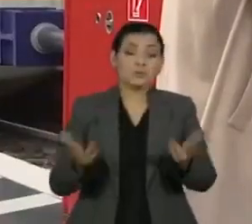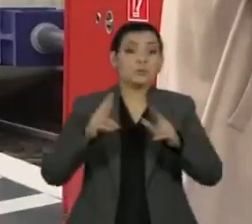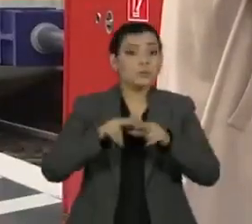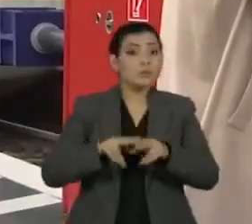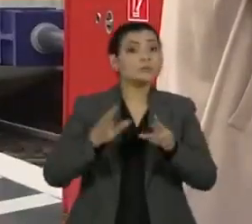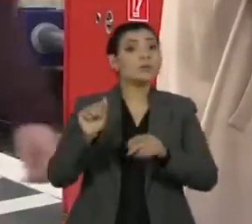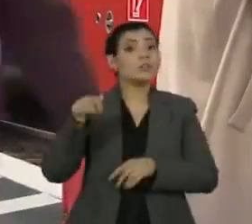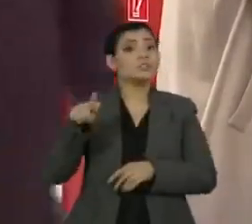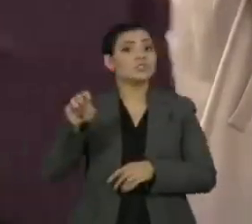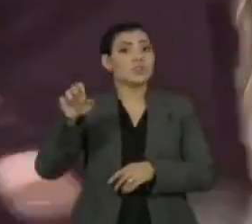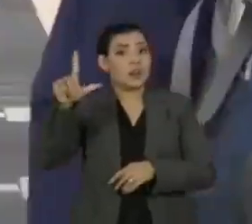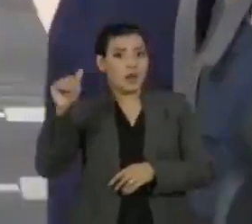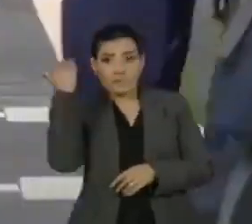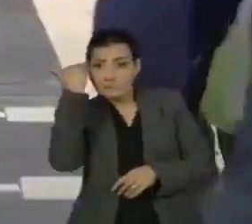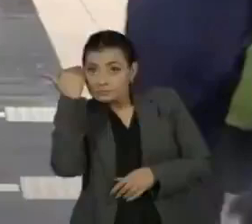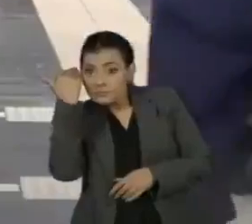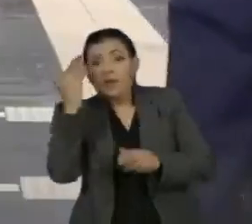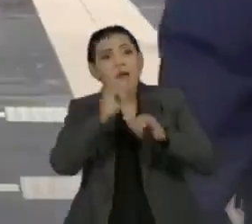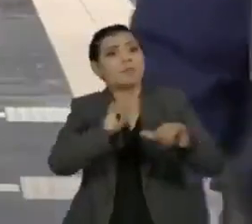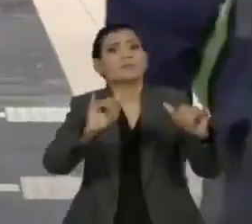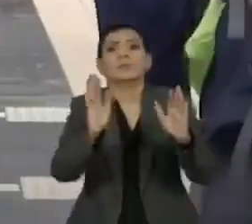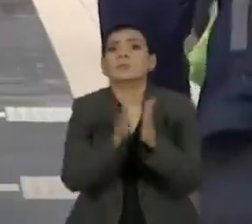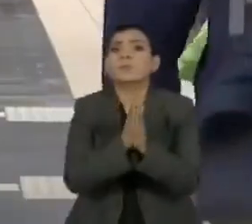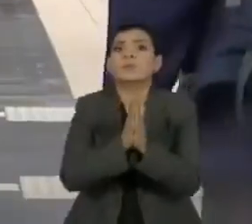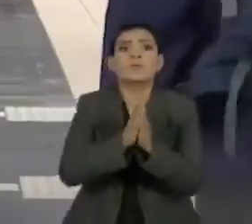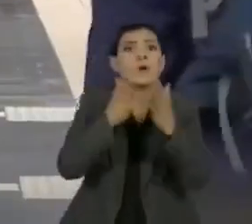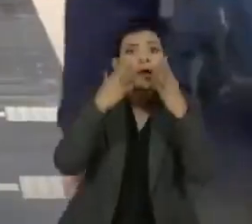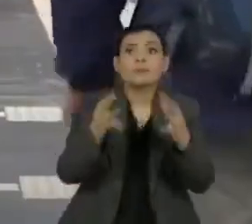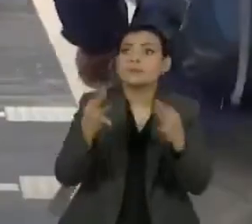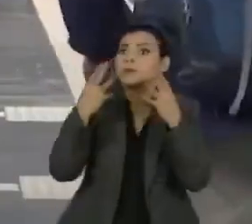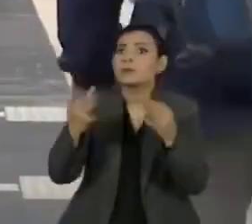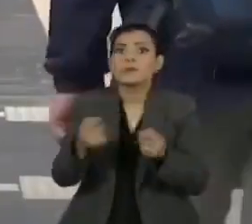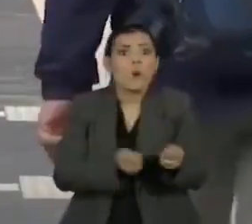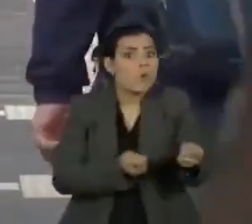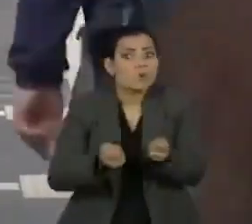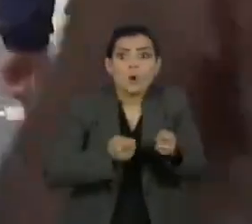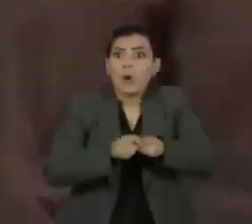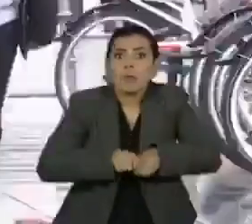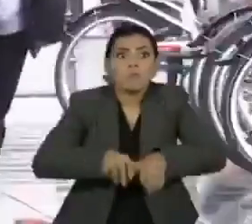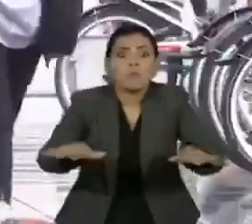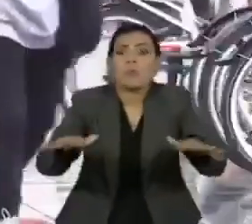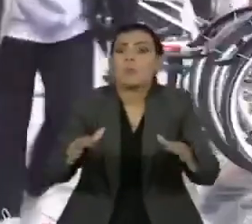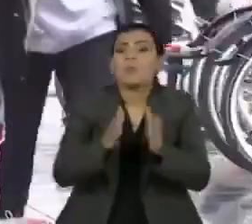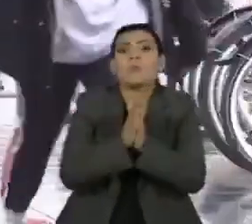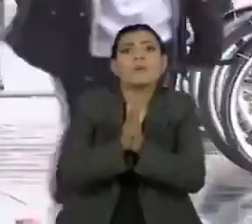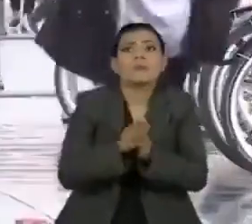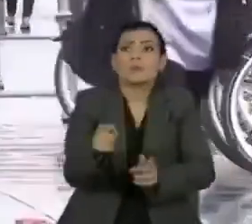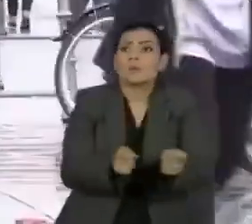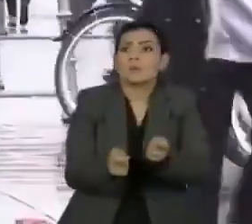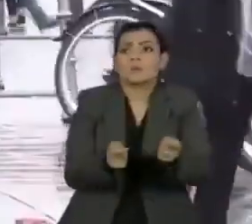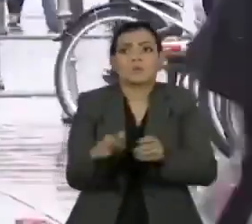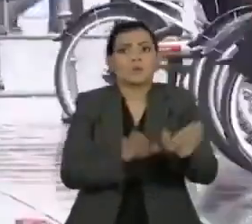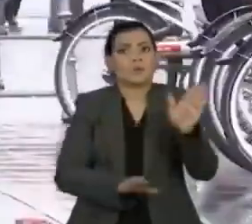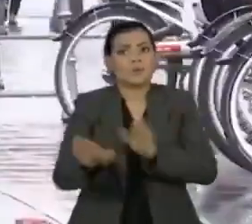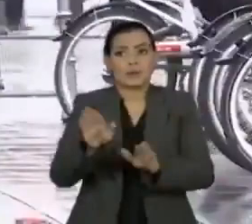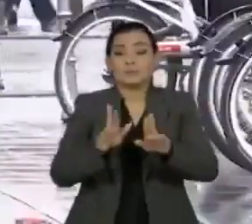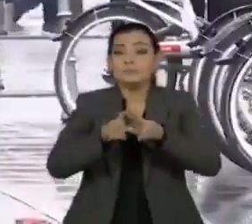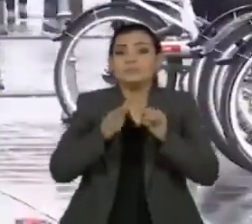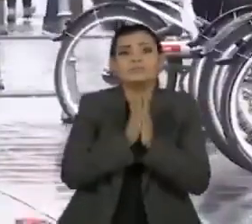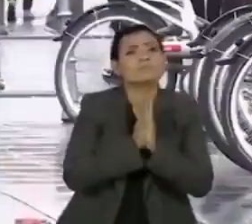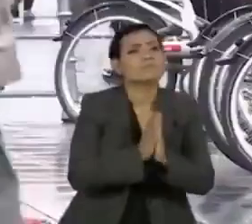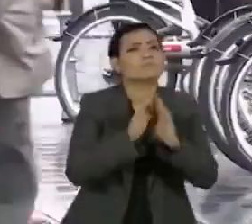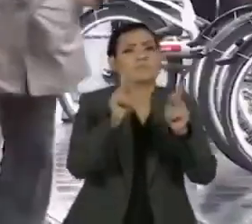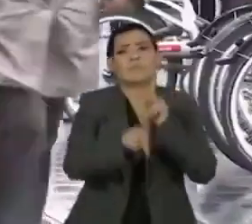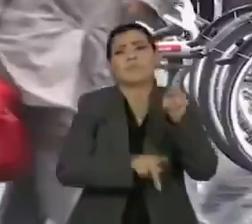Angela Merkel alertou a população que o país corre o risco de perder o controle da luta contra o coronavírus. Por isso, a população